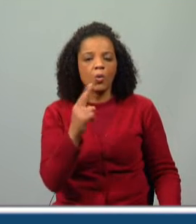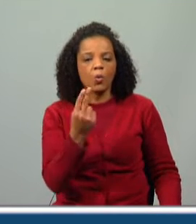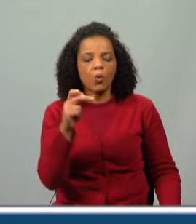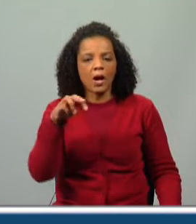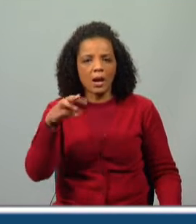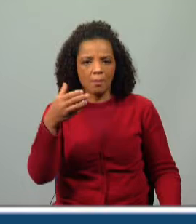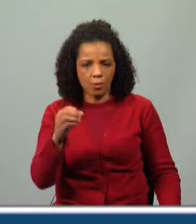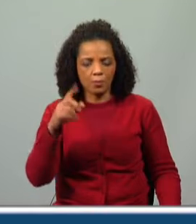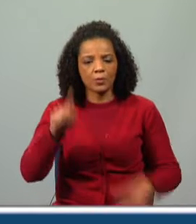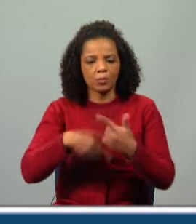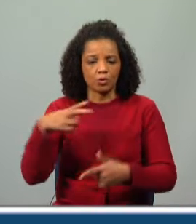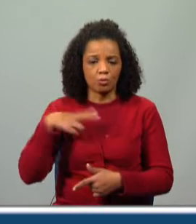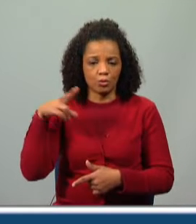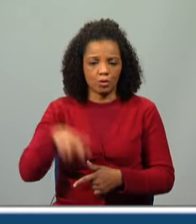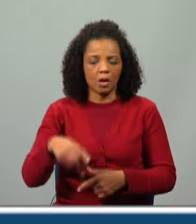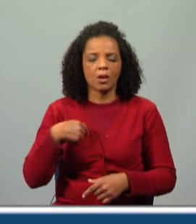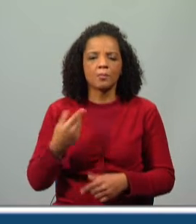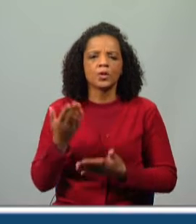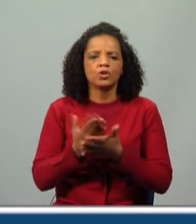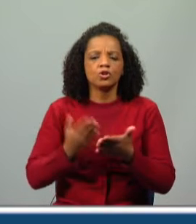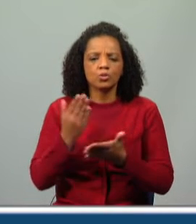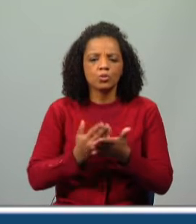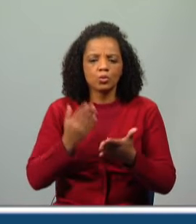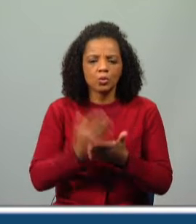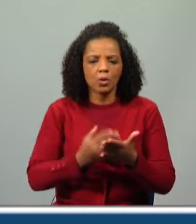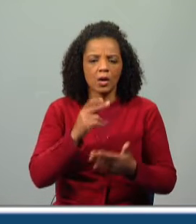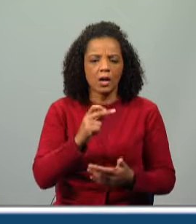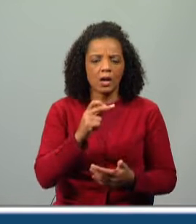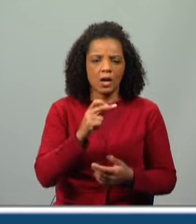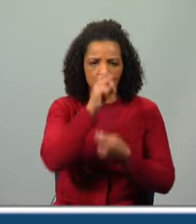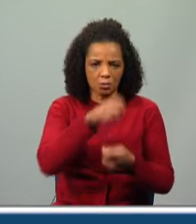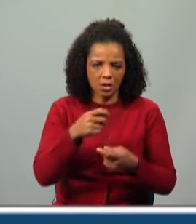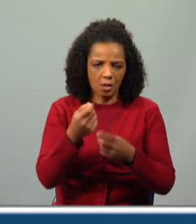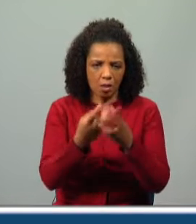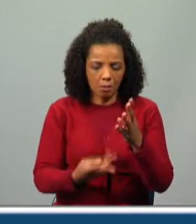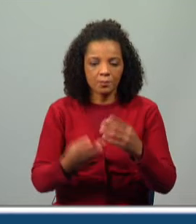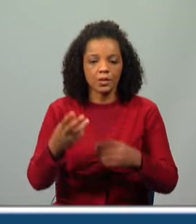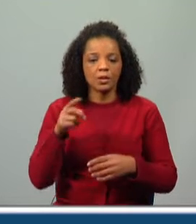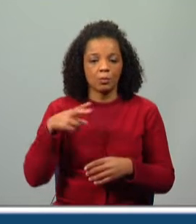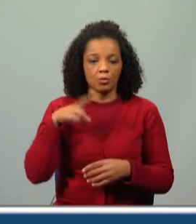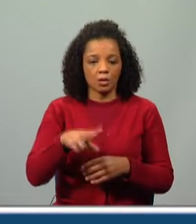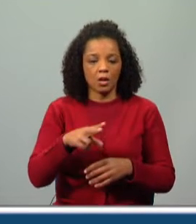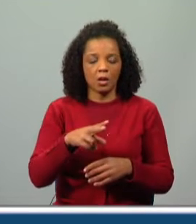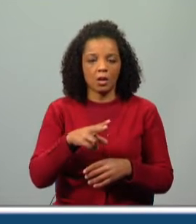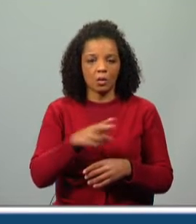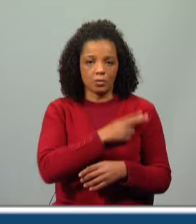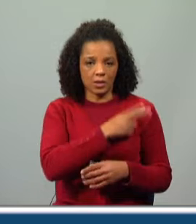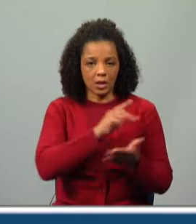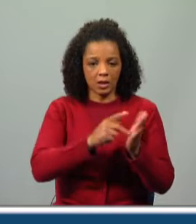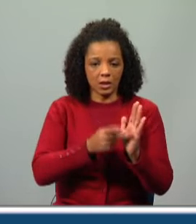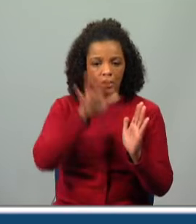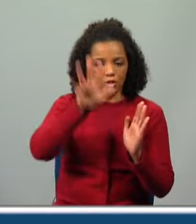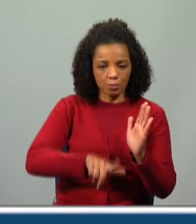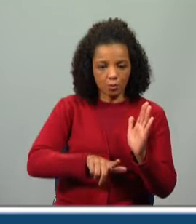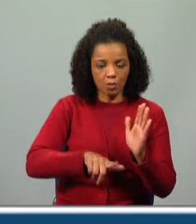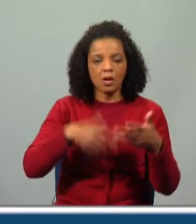veio para Portugal, onde estudou agronomia e civil cultura em Portugal, na Universidade Técnica de Lisboa, e